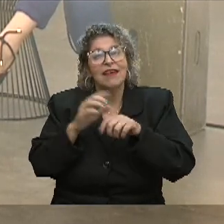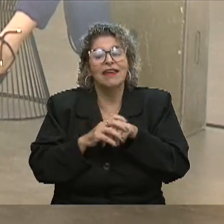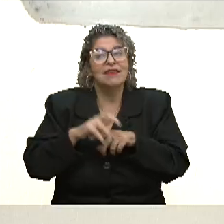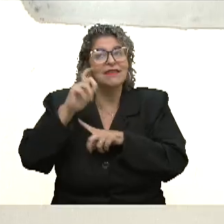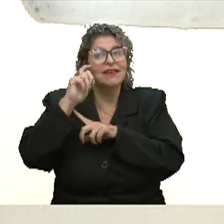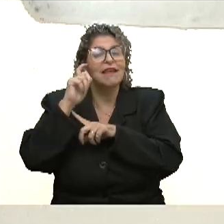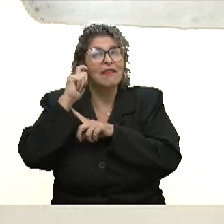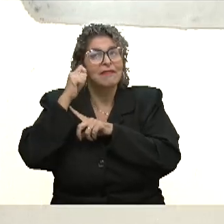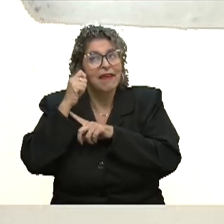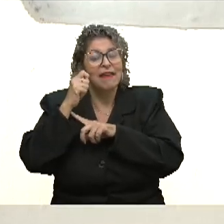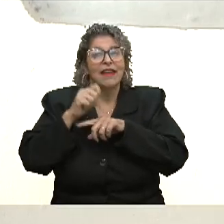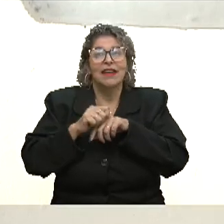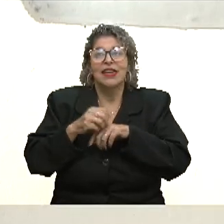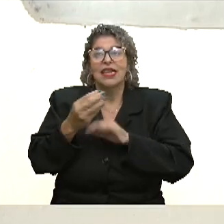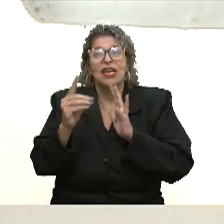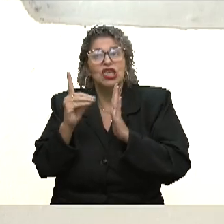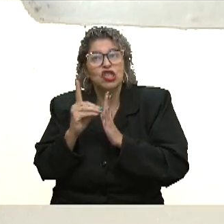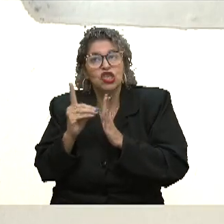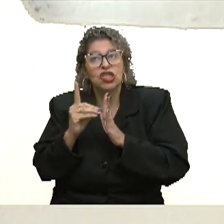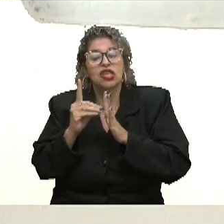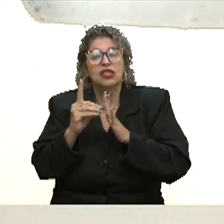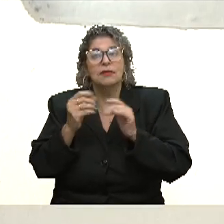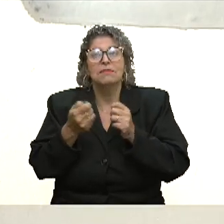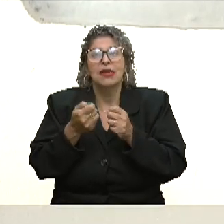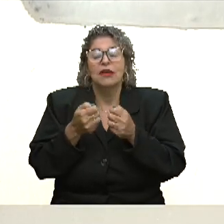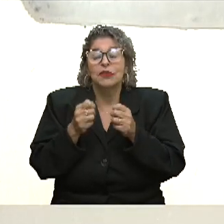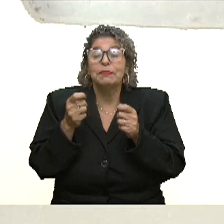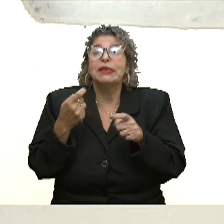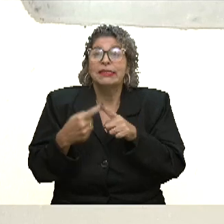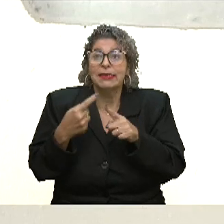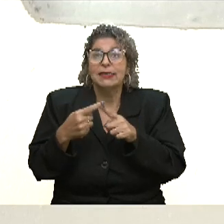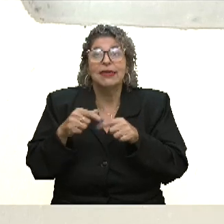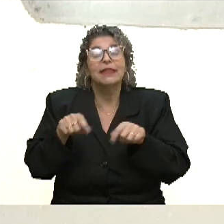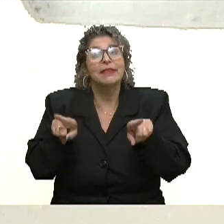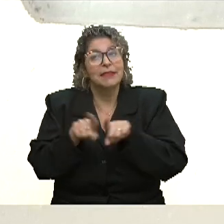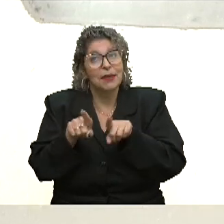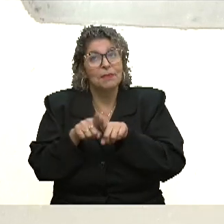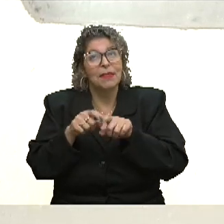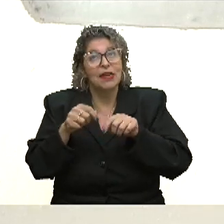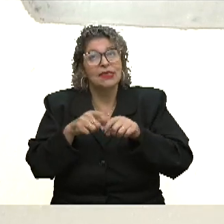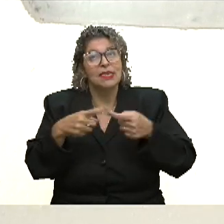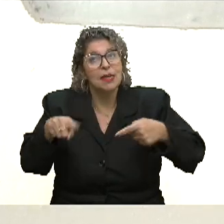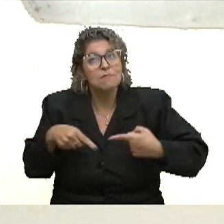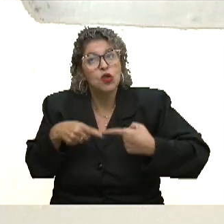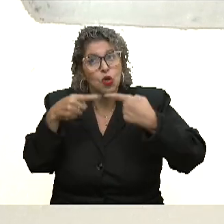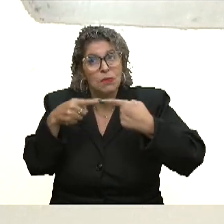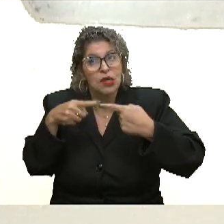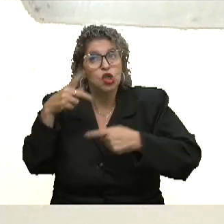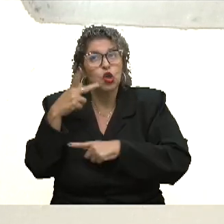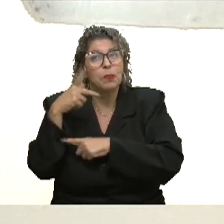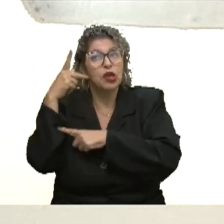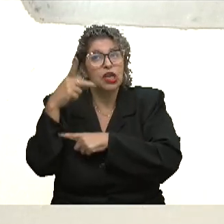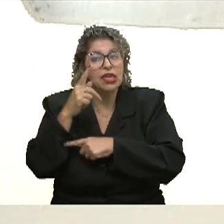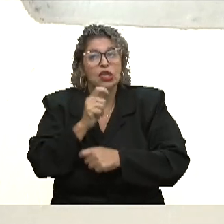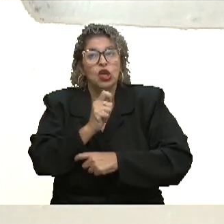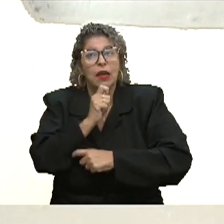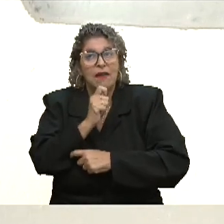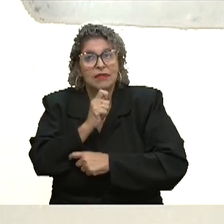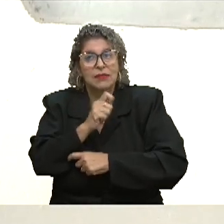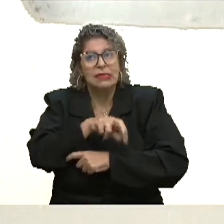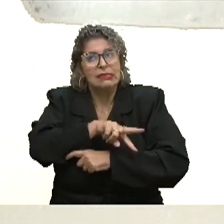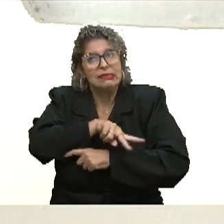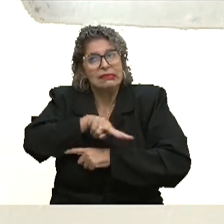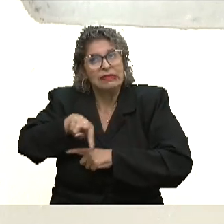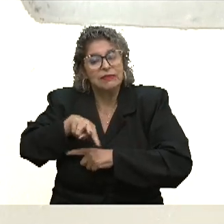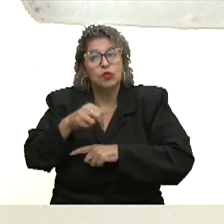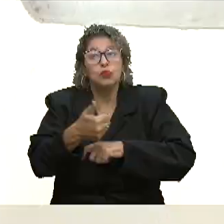ainda falta, assim, a gente romper algumas barreiras, especialmente nessas carreiras que têm tanta competitividade como política, jornalismo e outros afins.